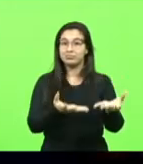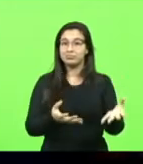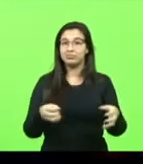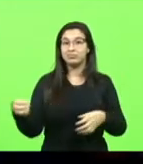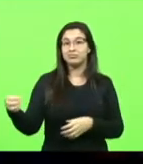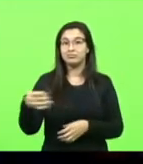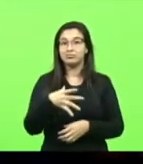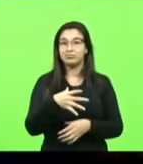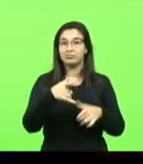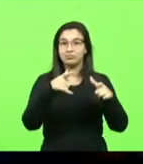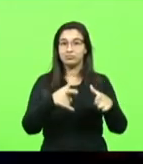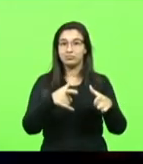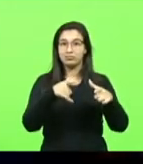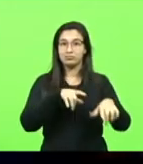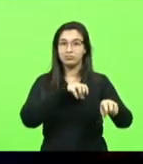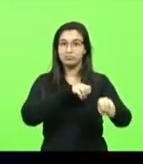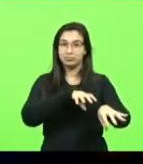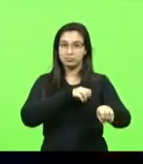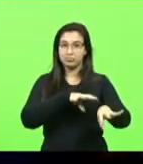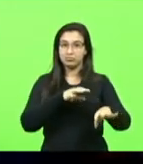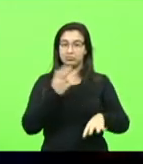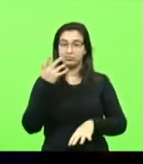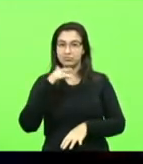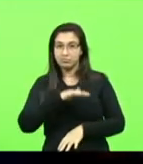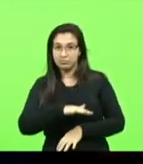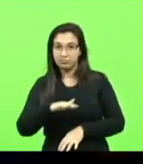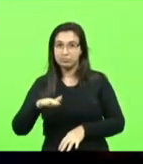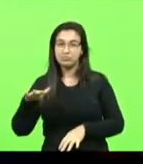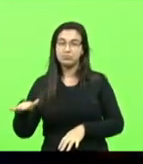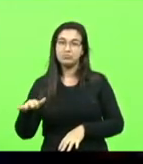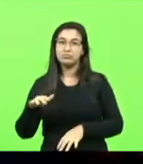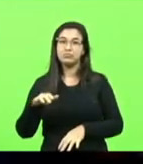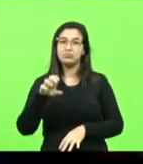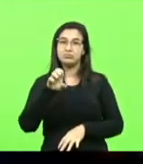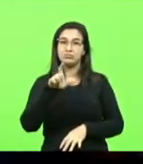Educação Infantil, Elisabeth Nunes Anderle.